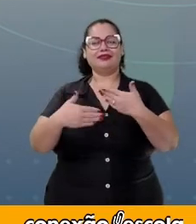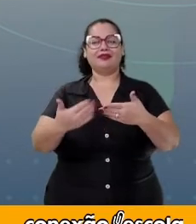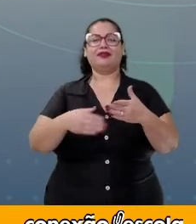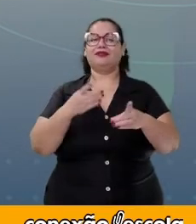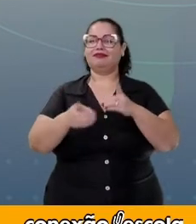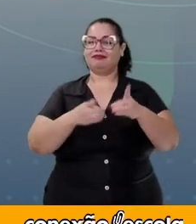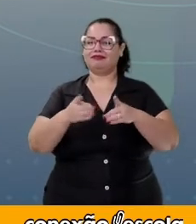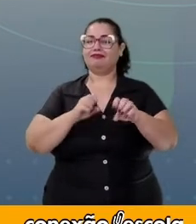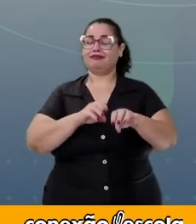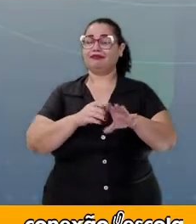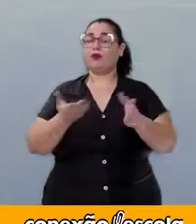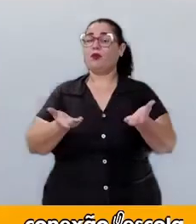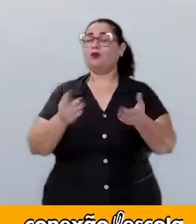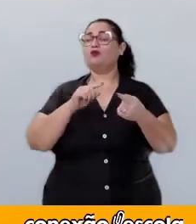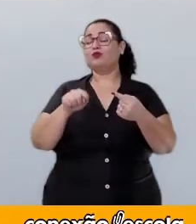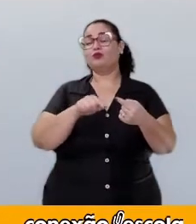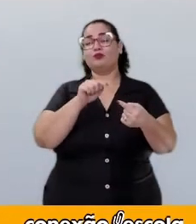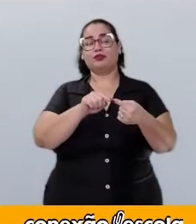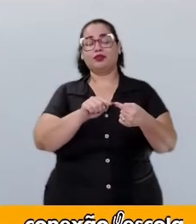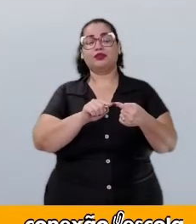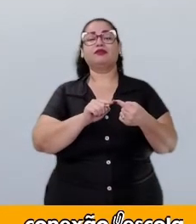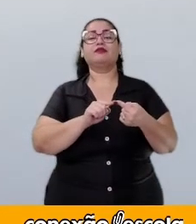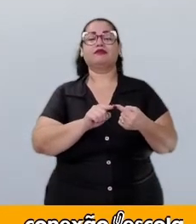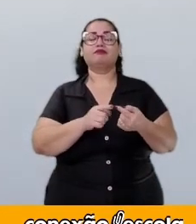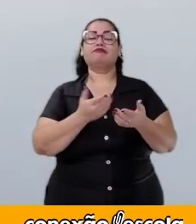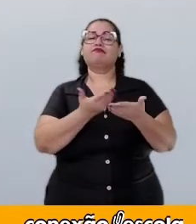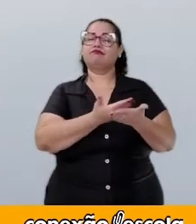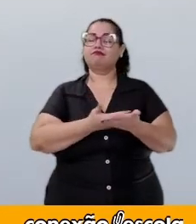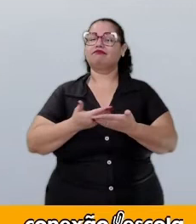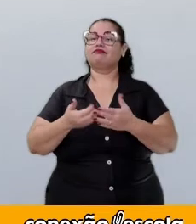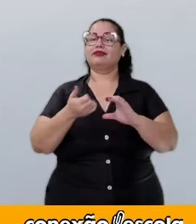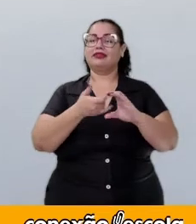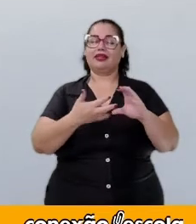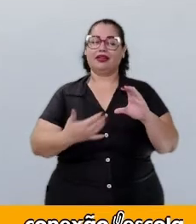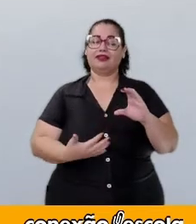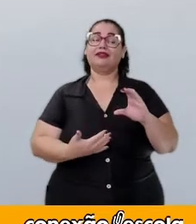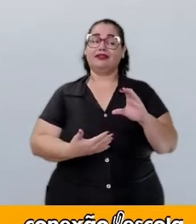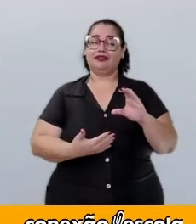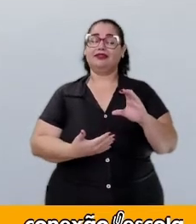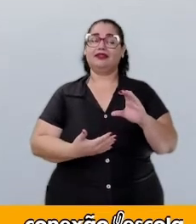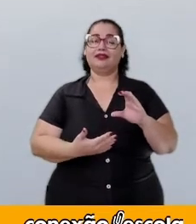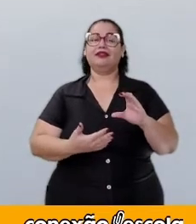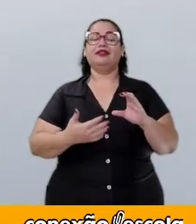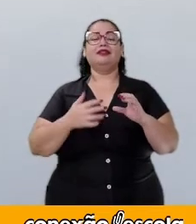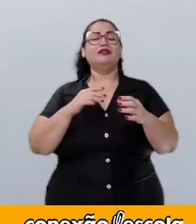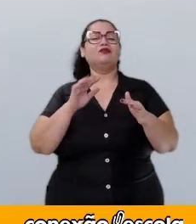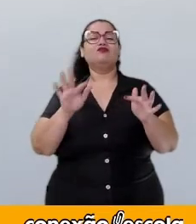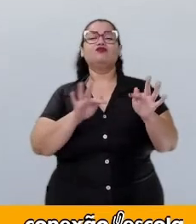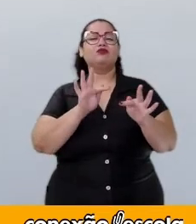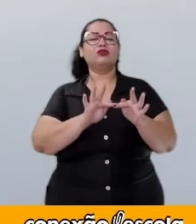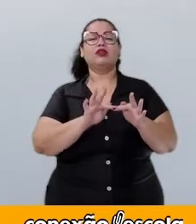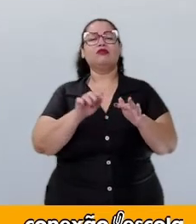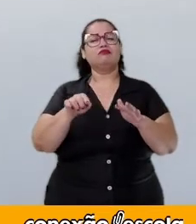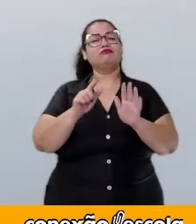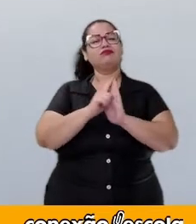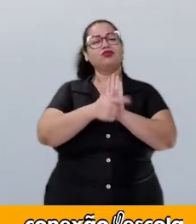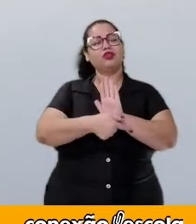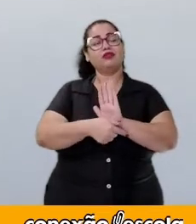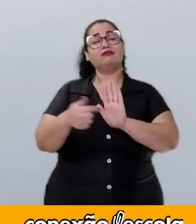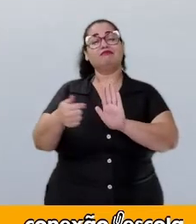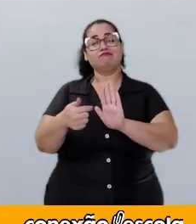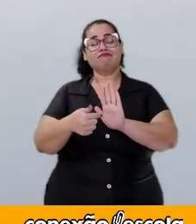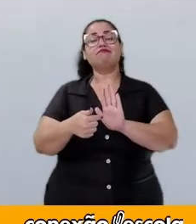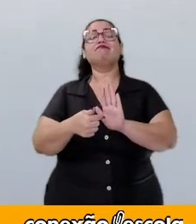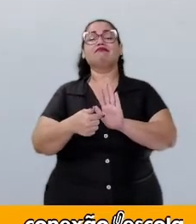didática, nós temos o objetivo de estudar as características e a função social desse gênero